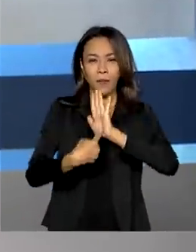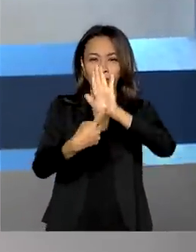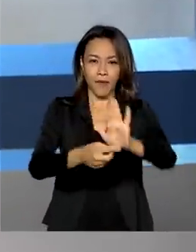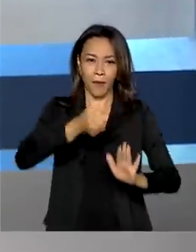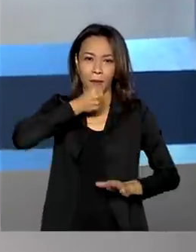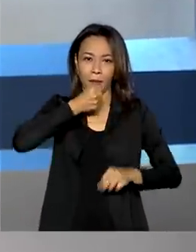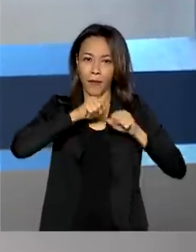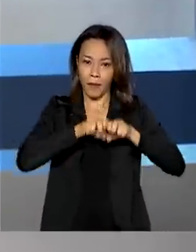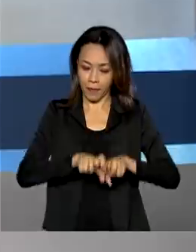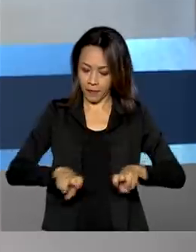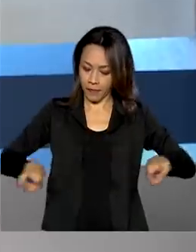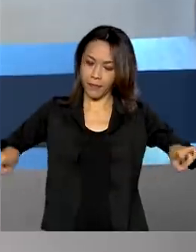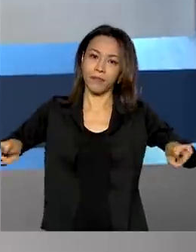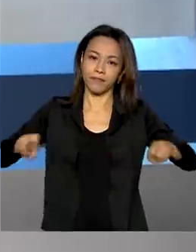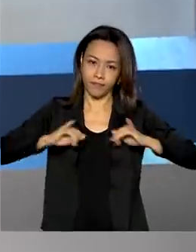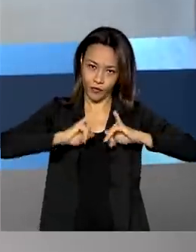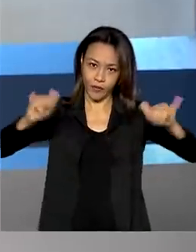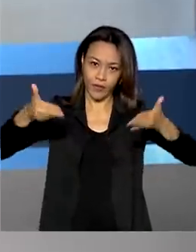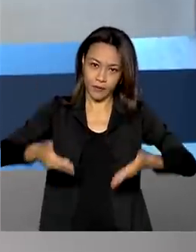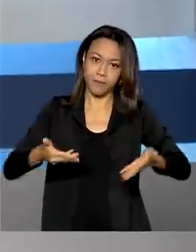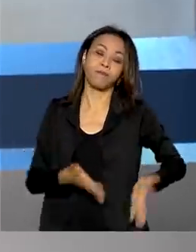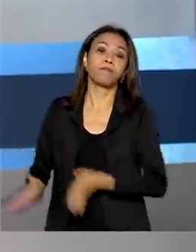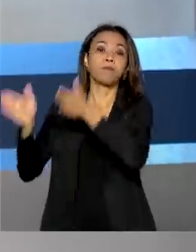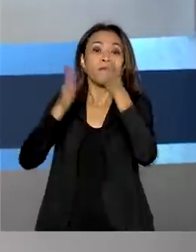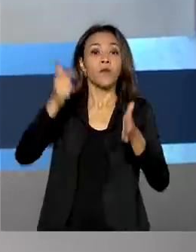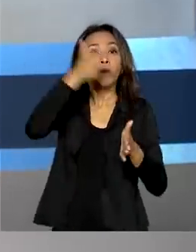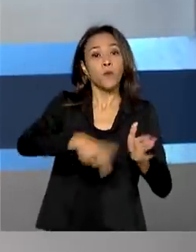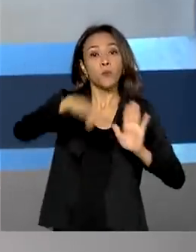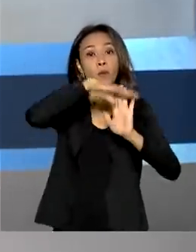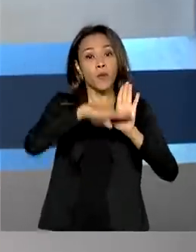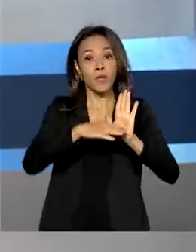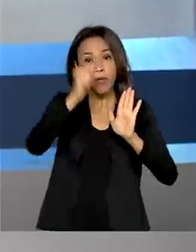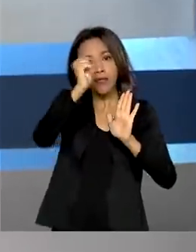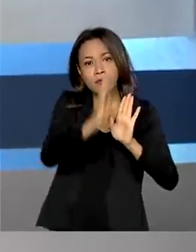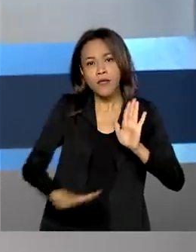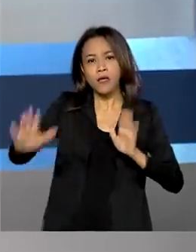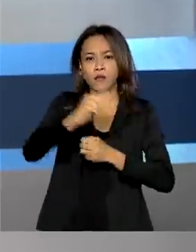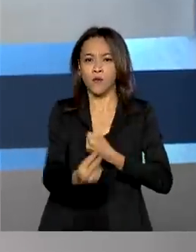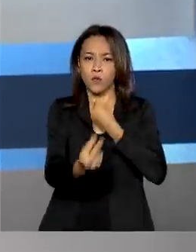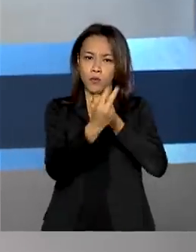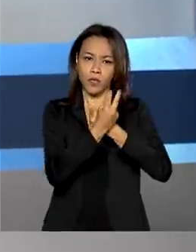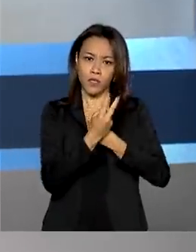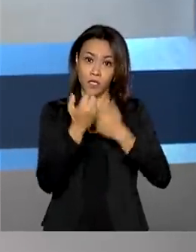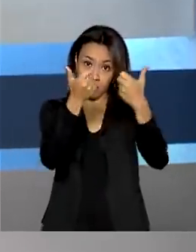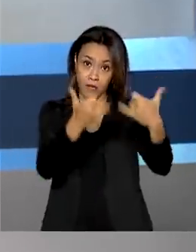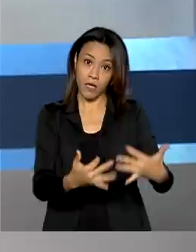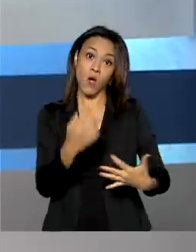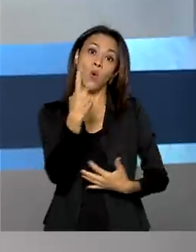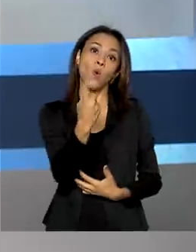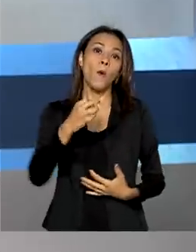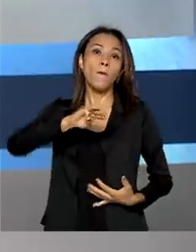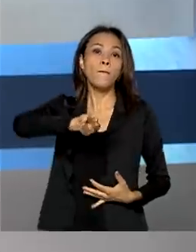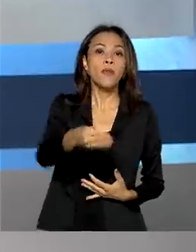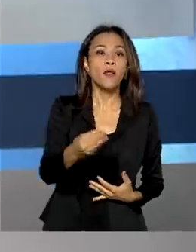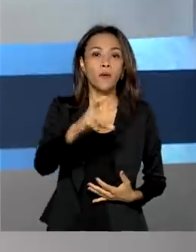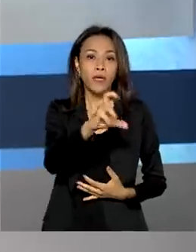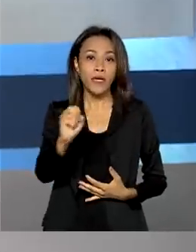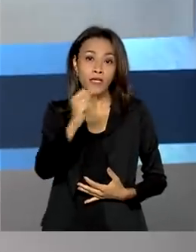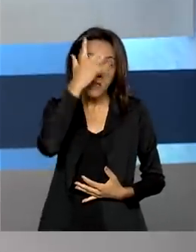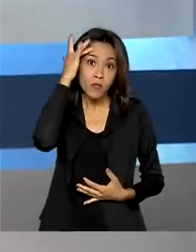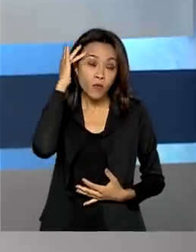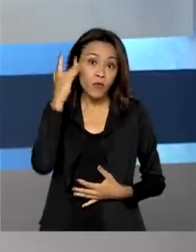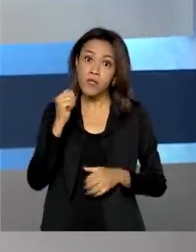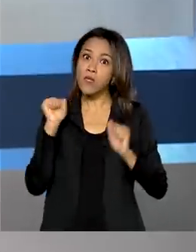imprensa. E olha, um levantamento do Programa Nacional de Imunizações revela que um milhão e meio de pessoas deixaram de procurar os